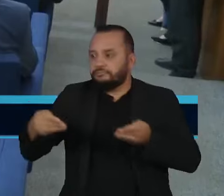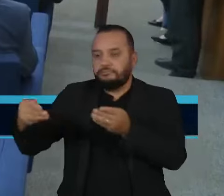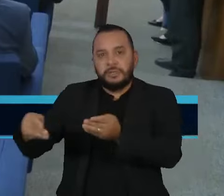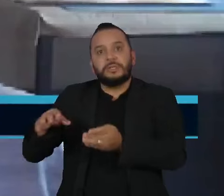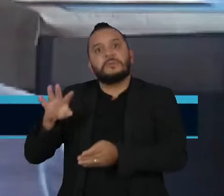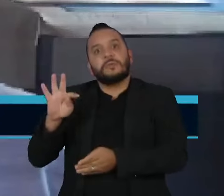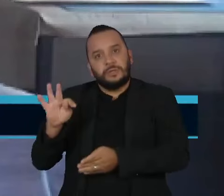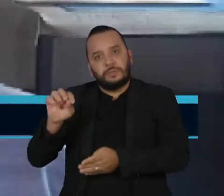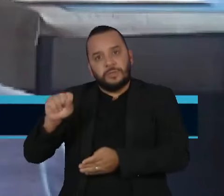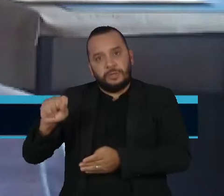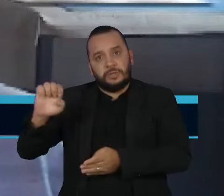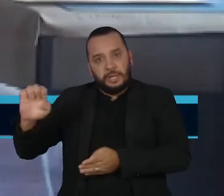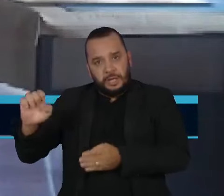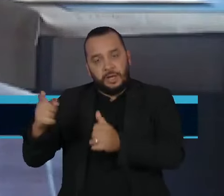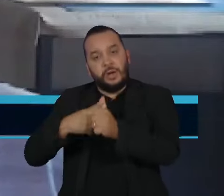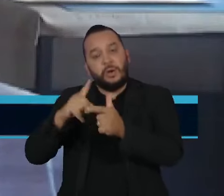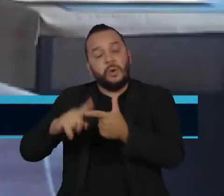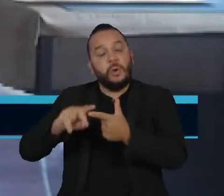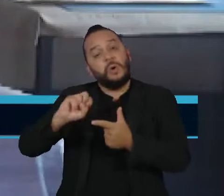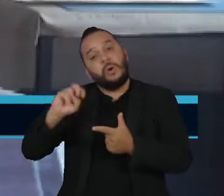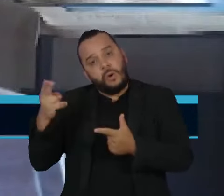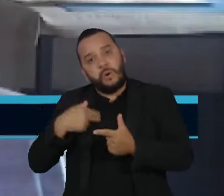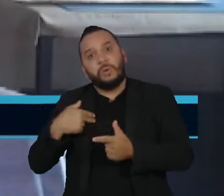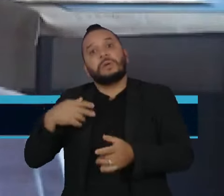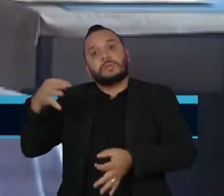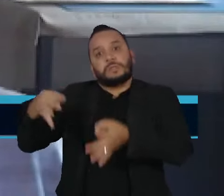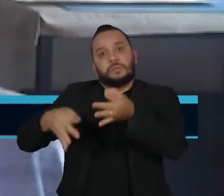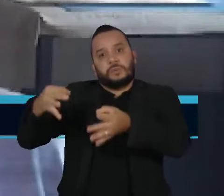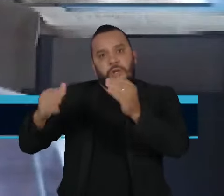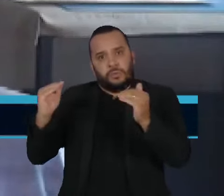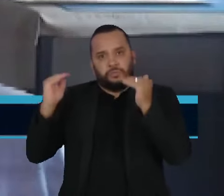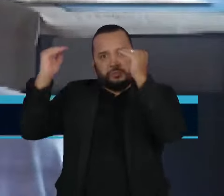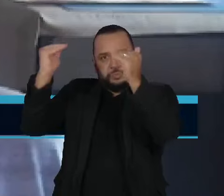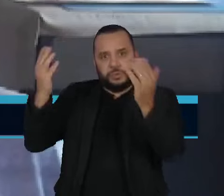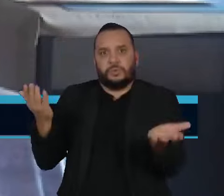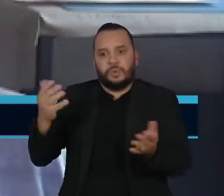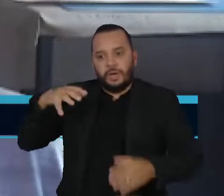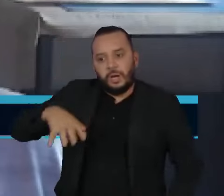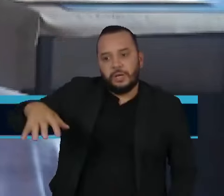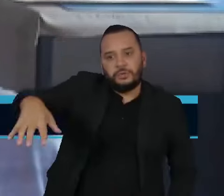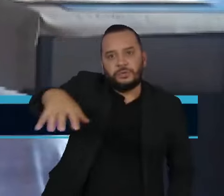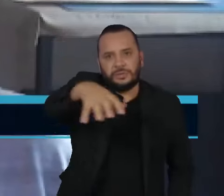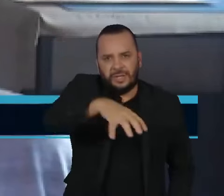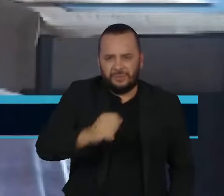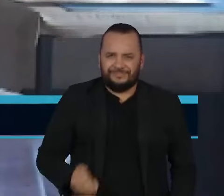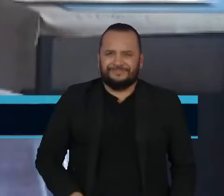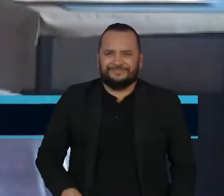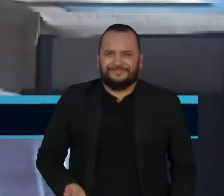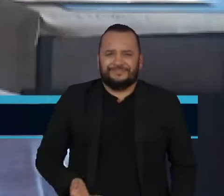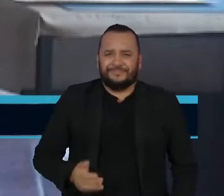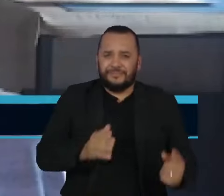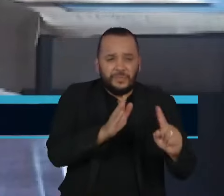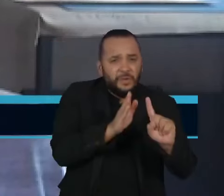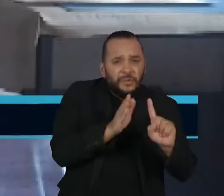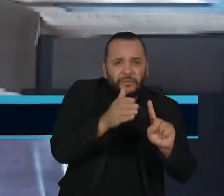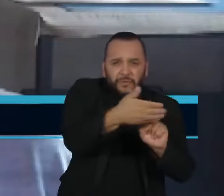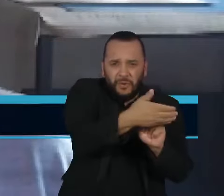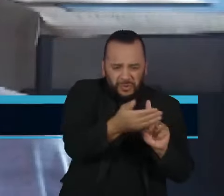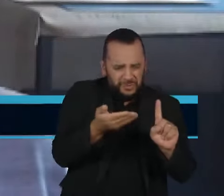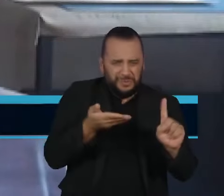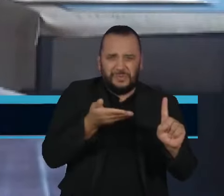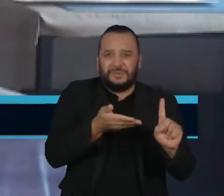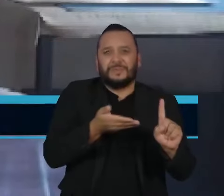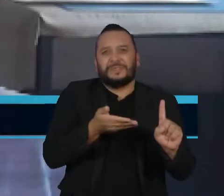federais. Essa ampliação do foro acaba por aumentar o poder do STF sobre